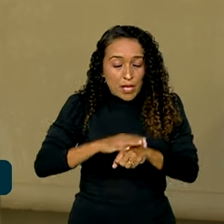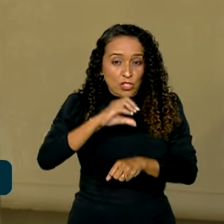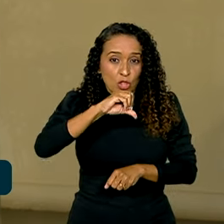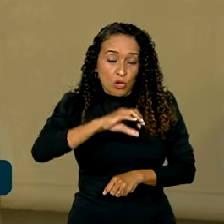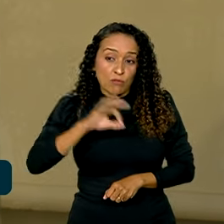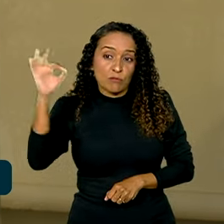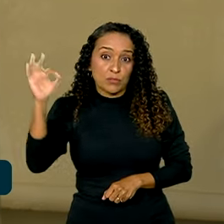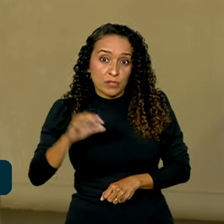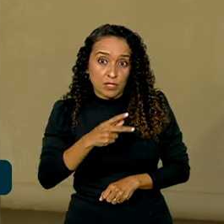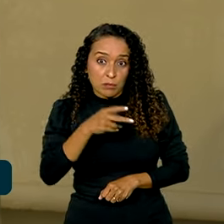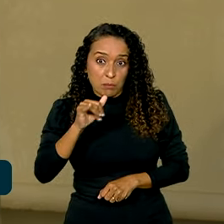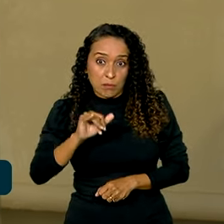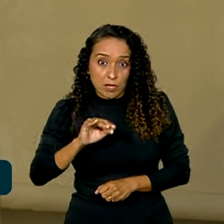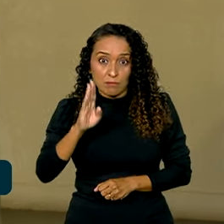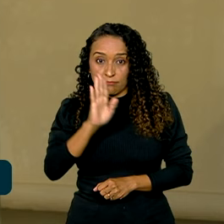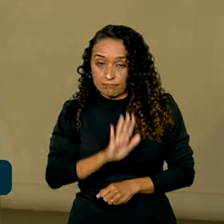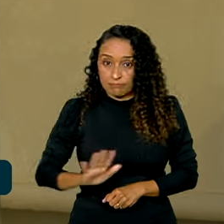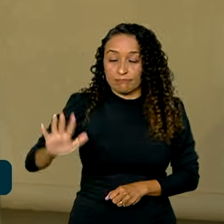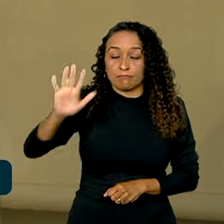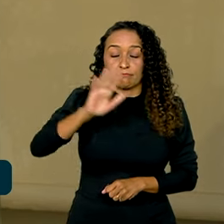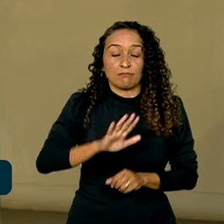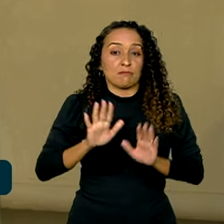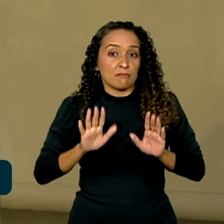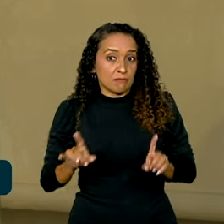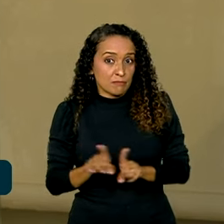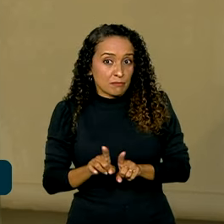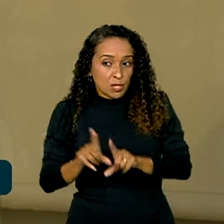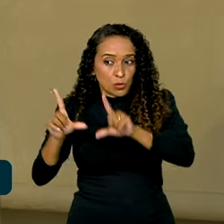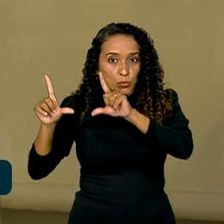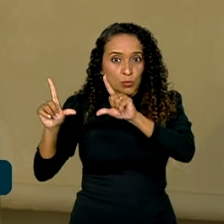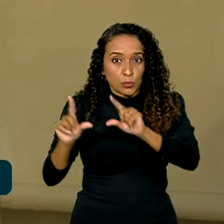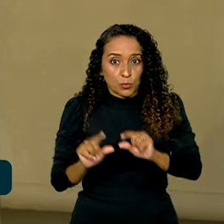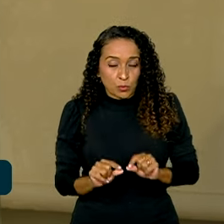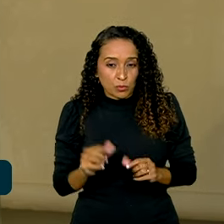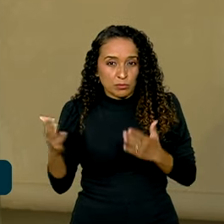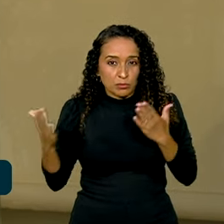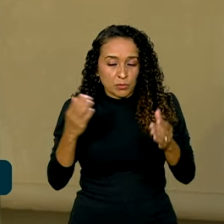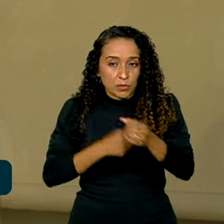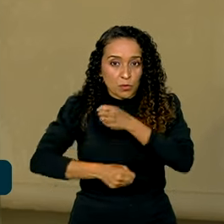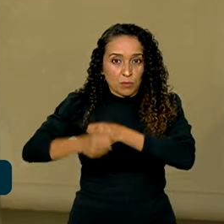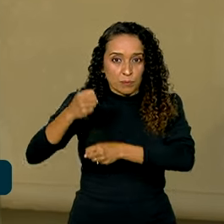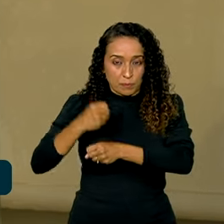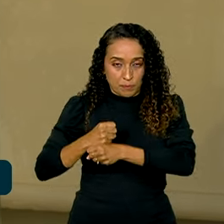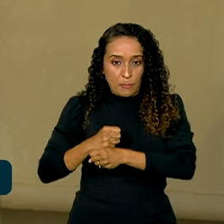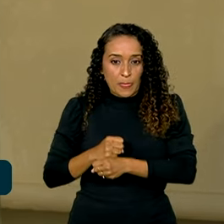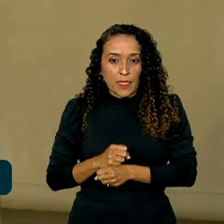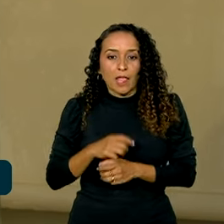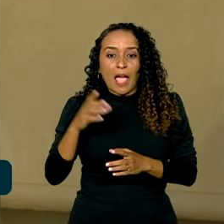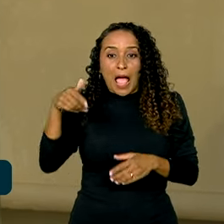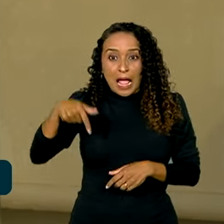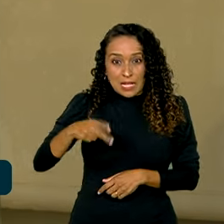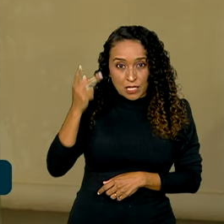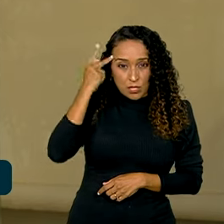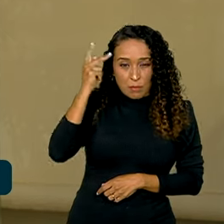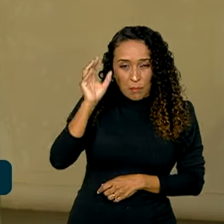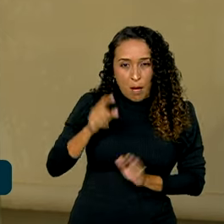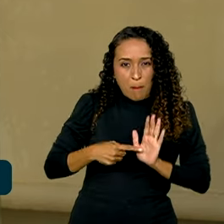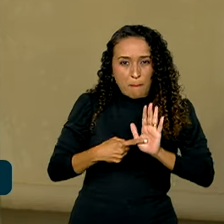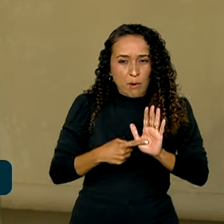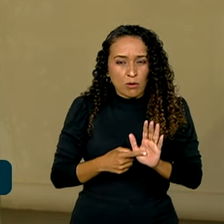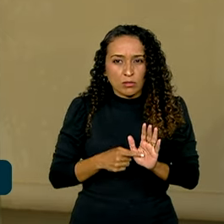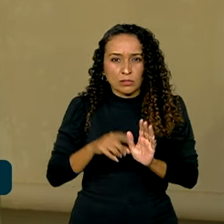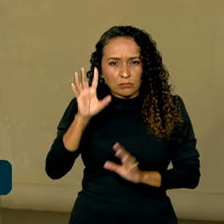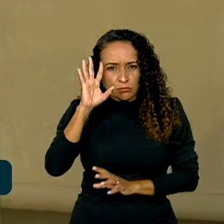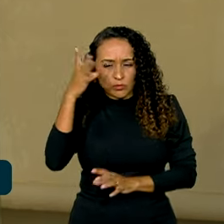% do PIB de todo o país, mas também teve um recuo em relação ao ano anterior. Esses números aqui de São Paulo ilustram muito bem o resultado